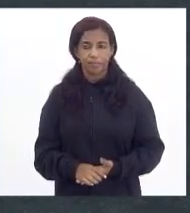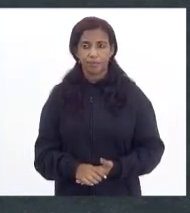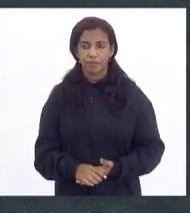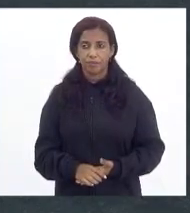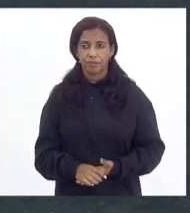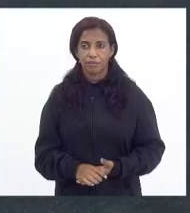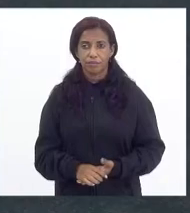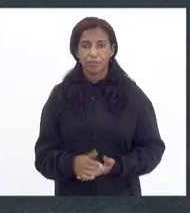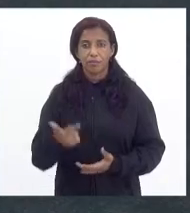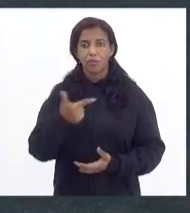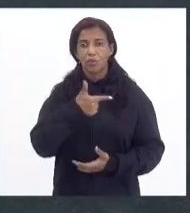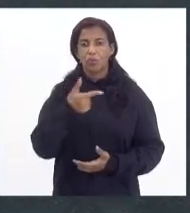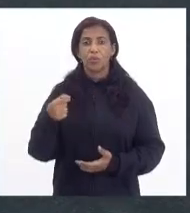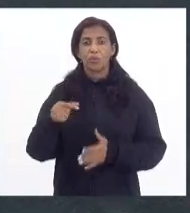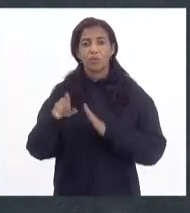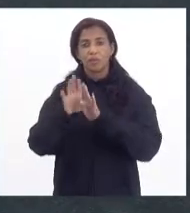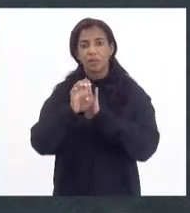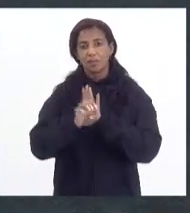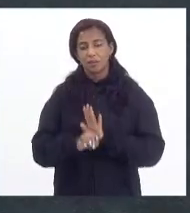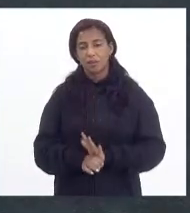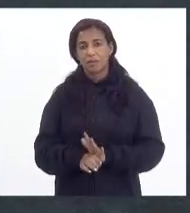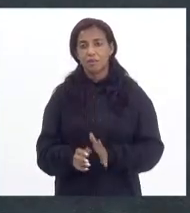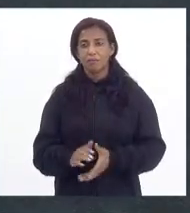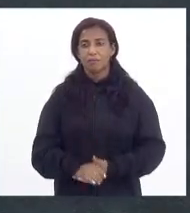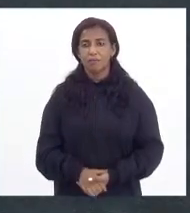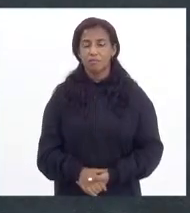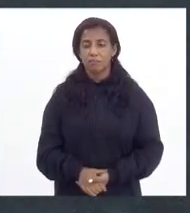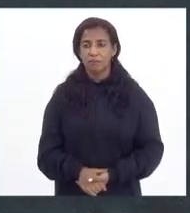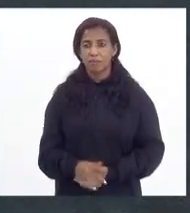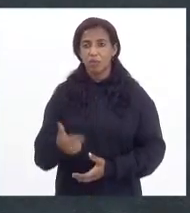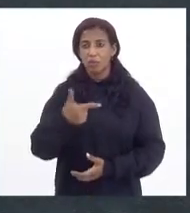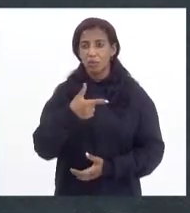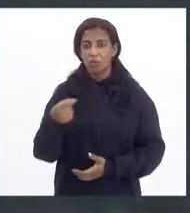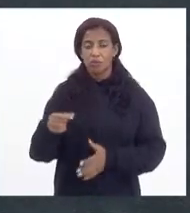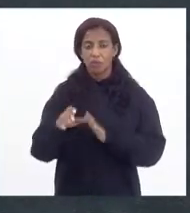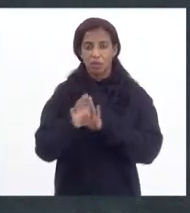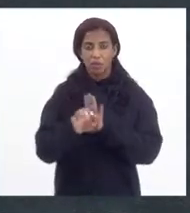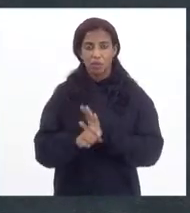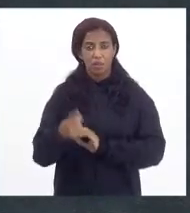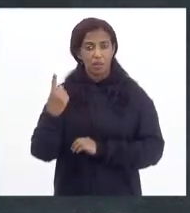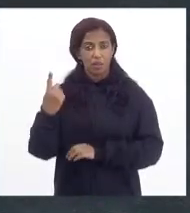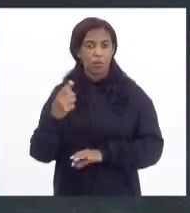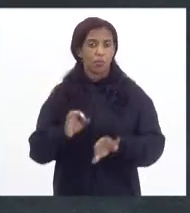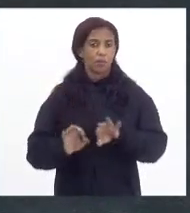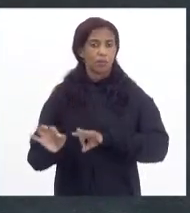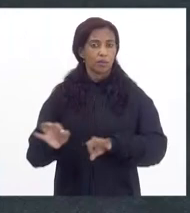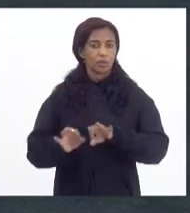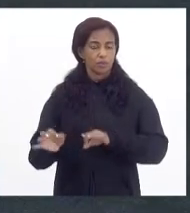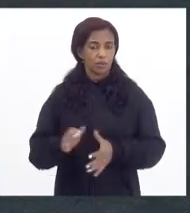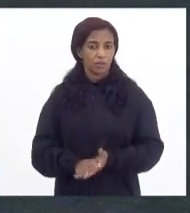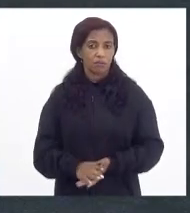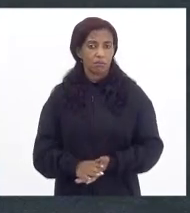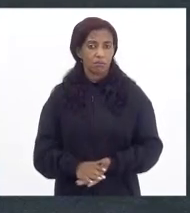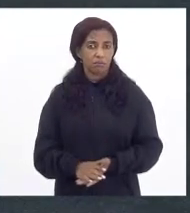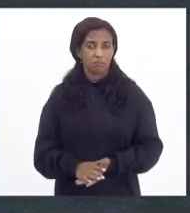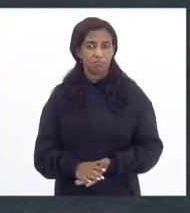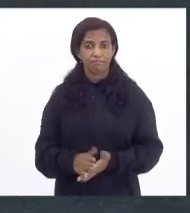Duzentas emendas. Duzentas emendas num projeto é praticamente